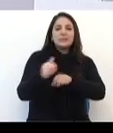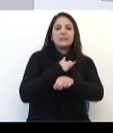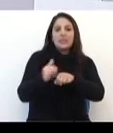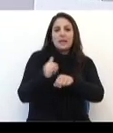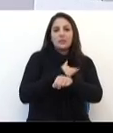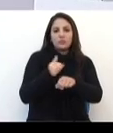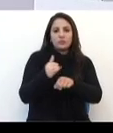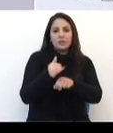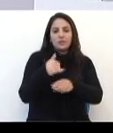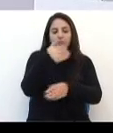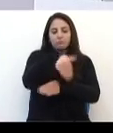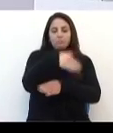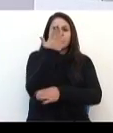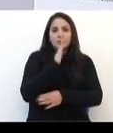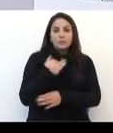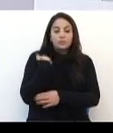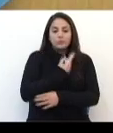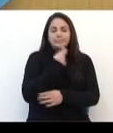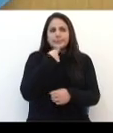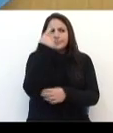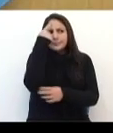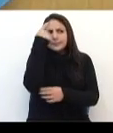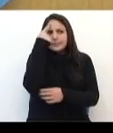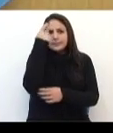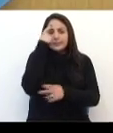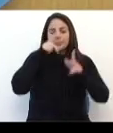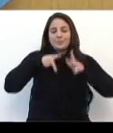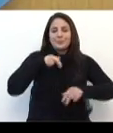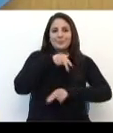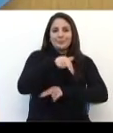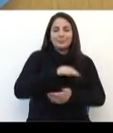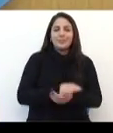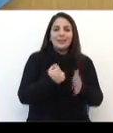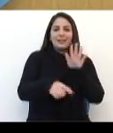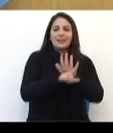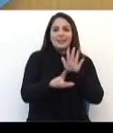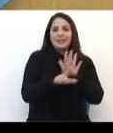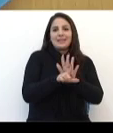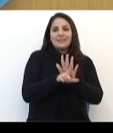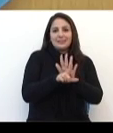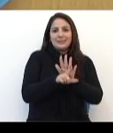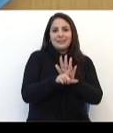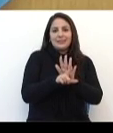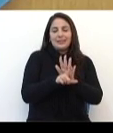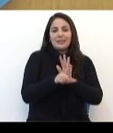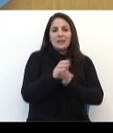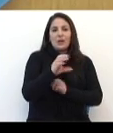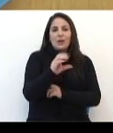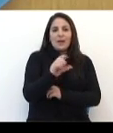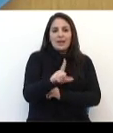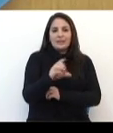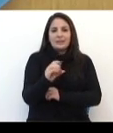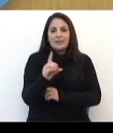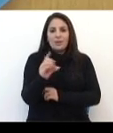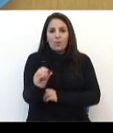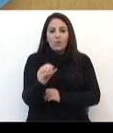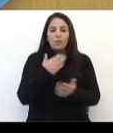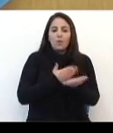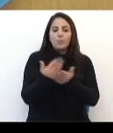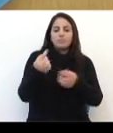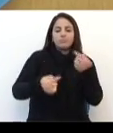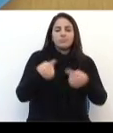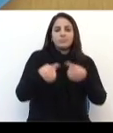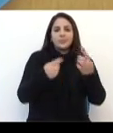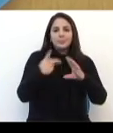justamente porque a gente tem que também pensar no pedestre. Lei de diretrizes orçamentárias começa a tramitar no Legislativo.